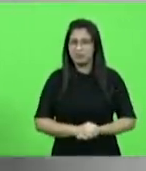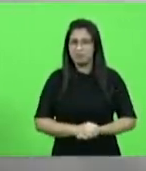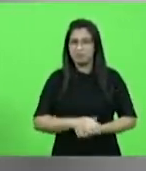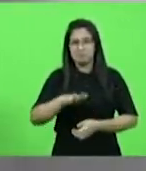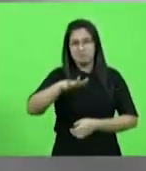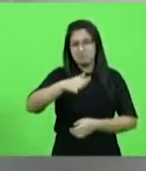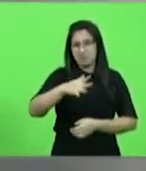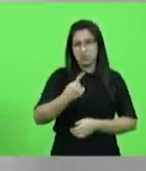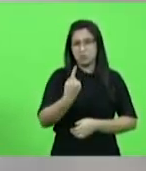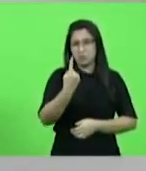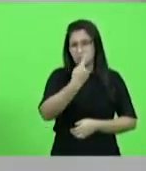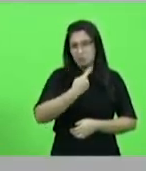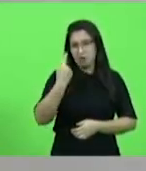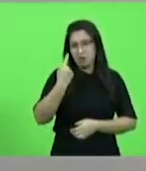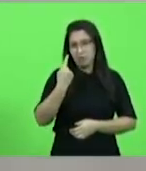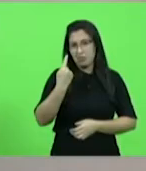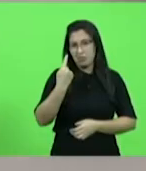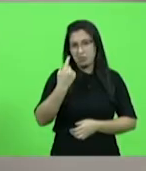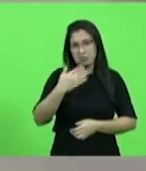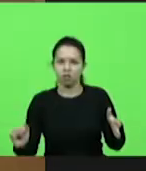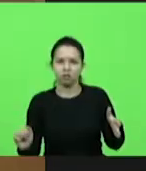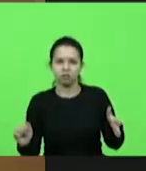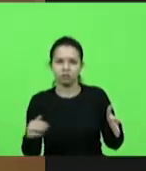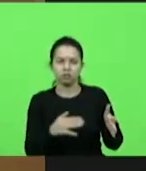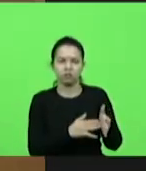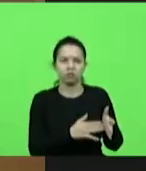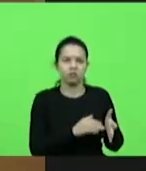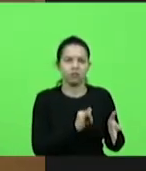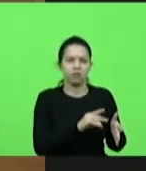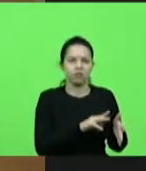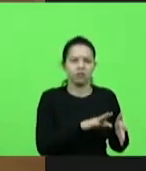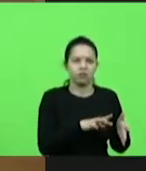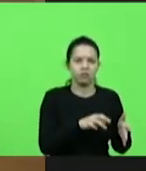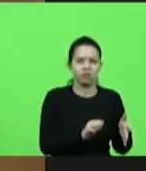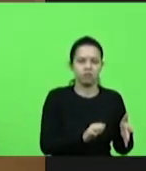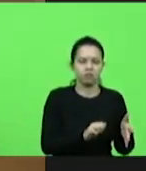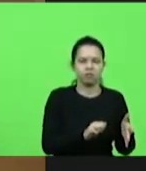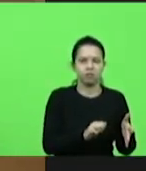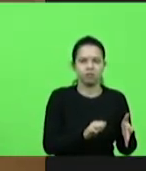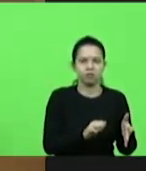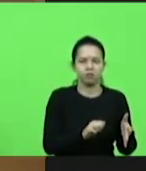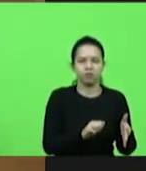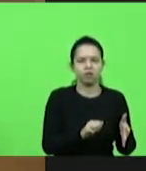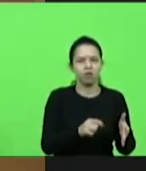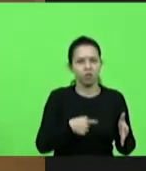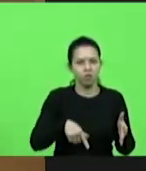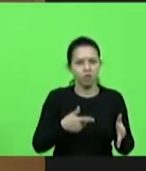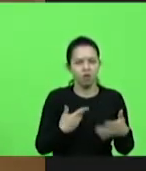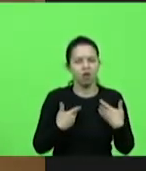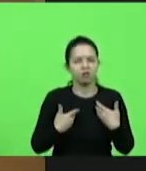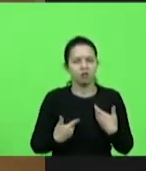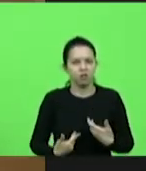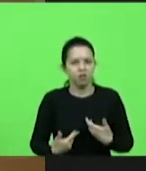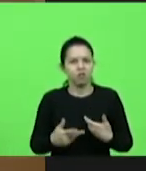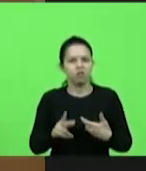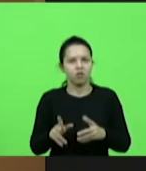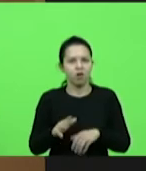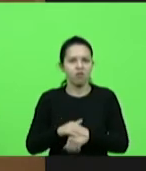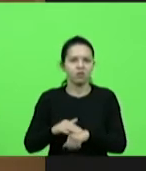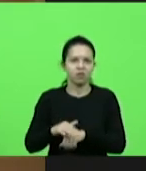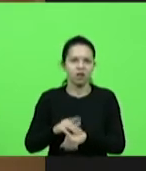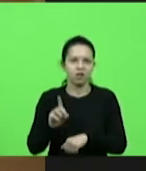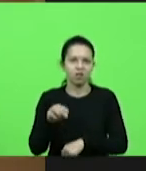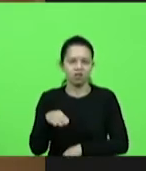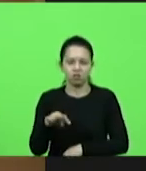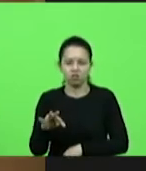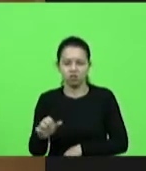sobre o asfalto da BR-470 Situação muito ruim, nós já cansamos de conversar com o DENIT ali em Santa Catarina